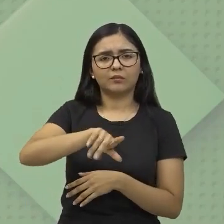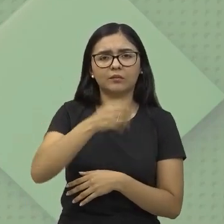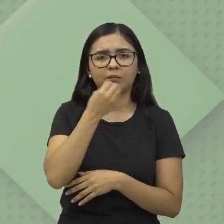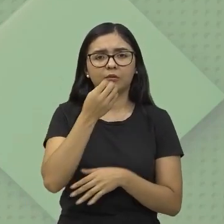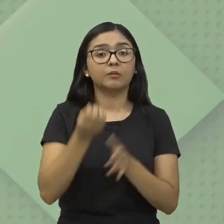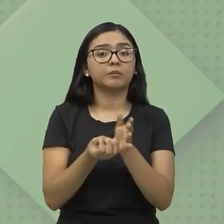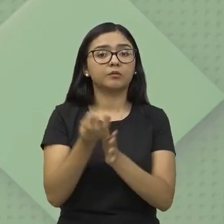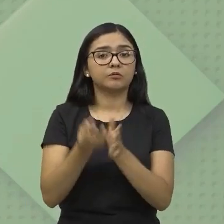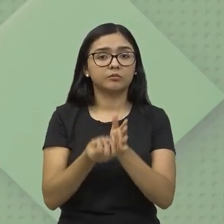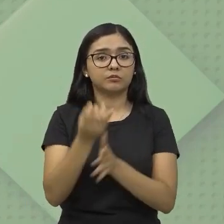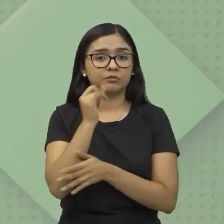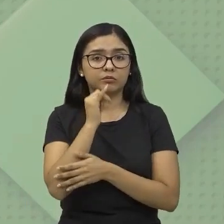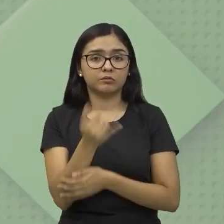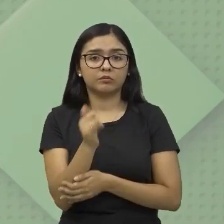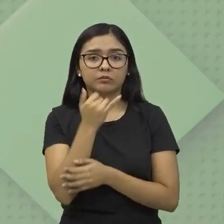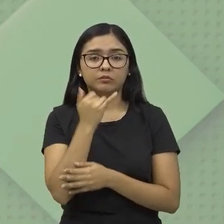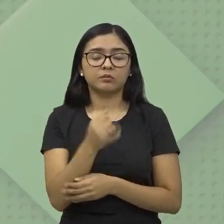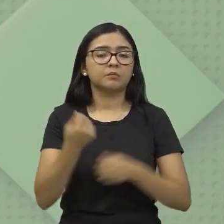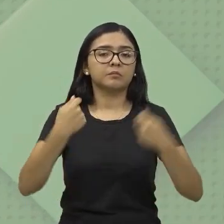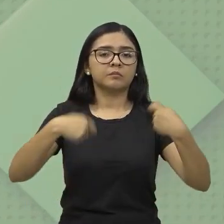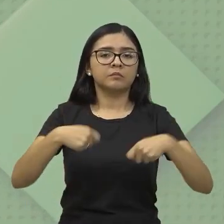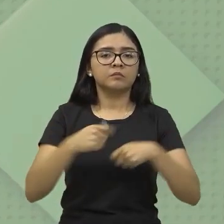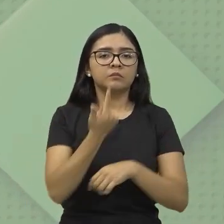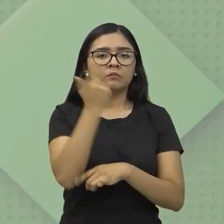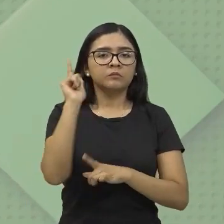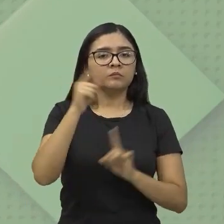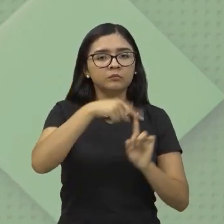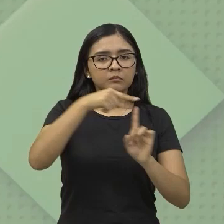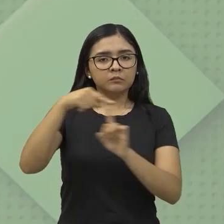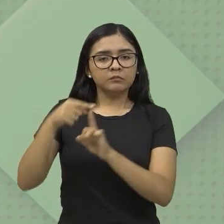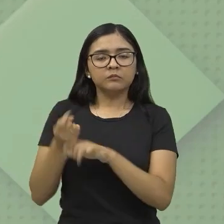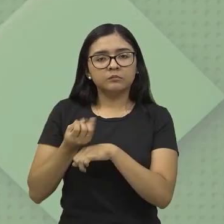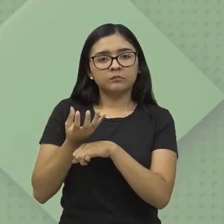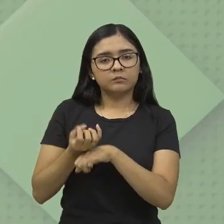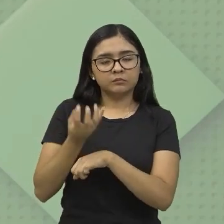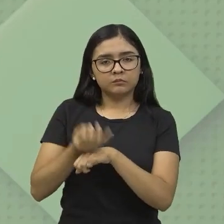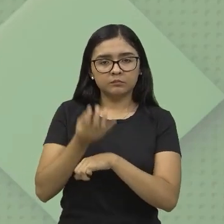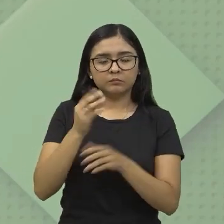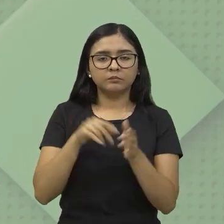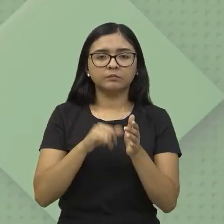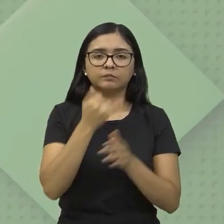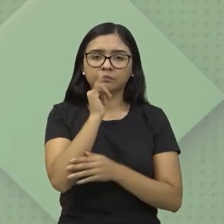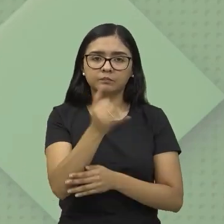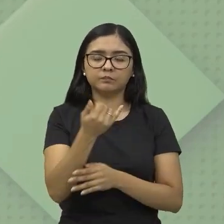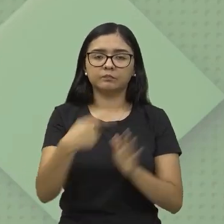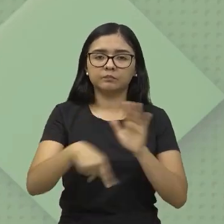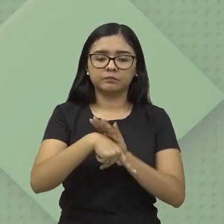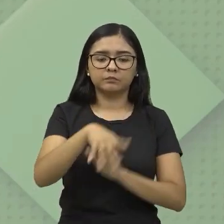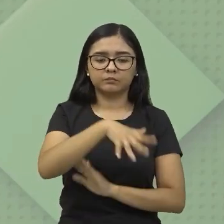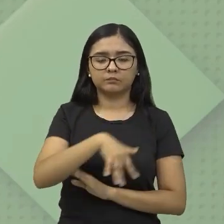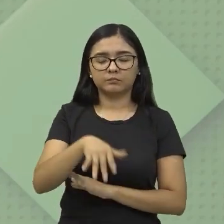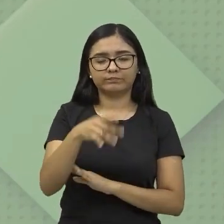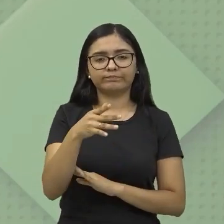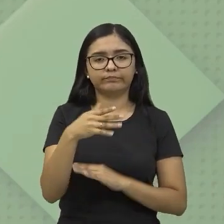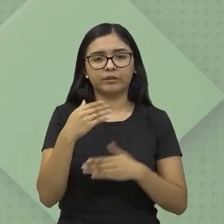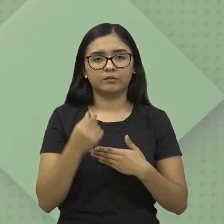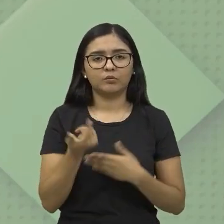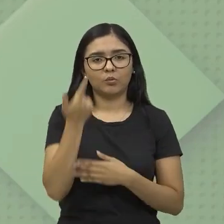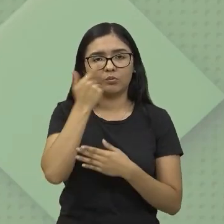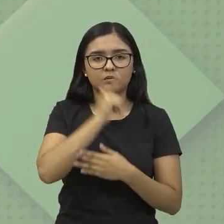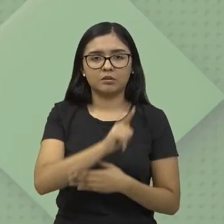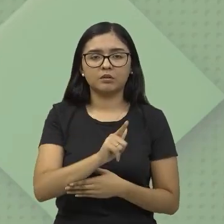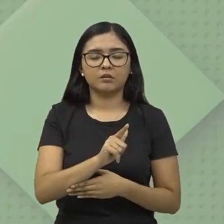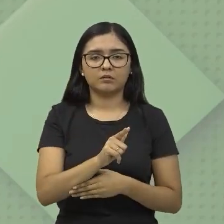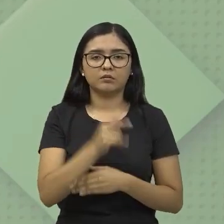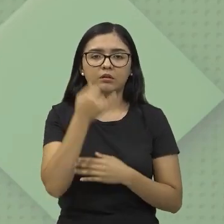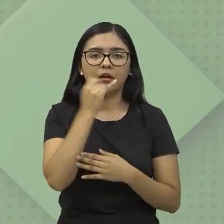produção dessa energia. É necessário outras fontes de energia nessa região, né, para poder suprir a necessidade